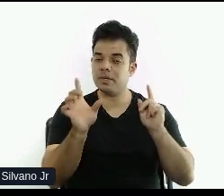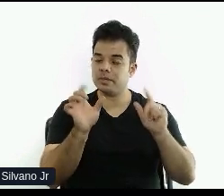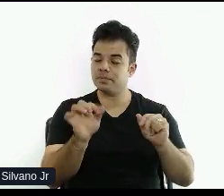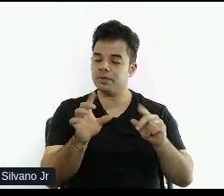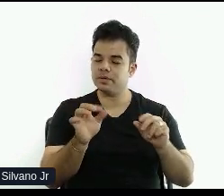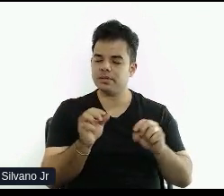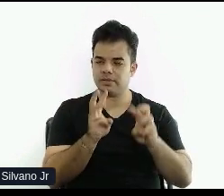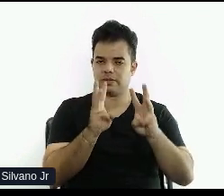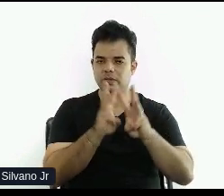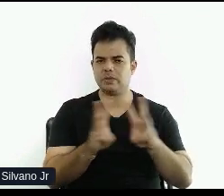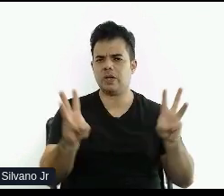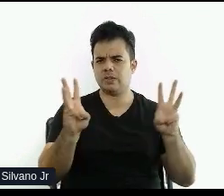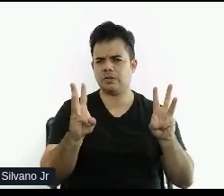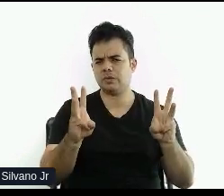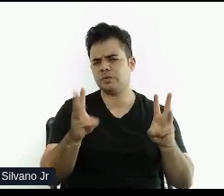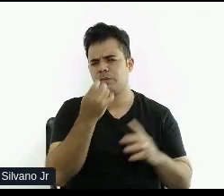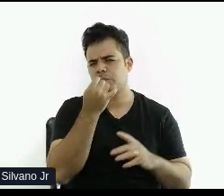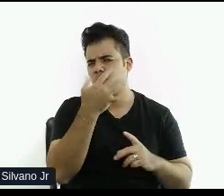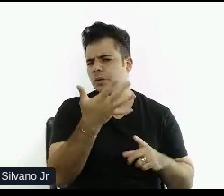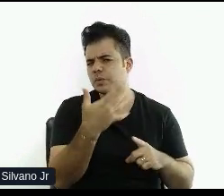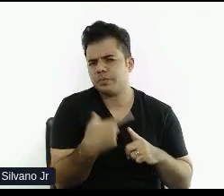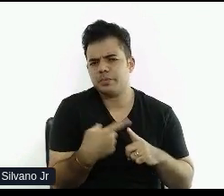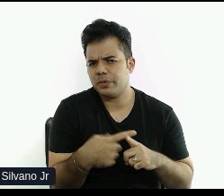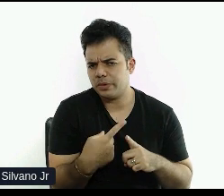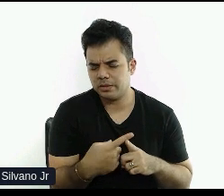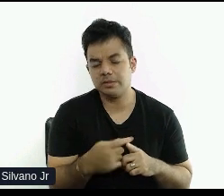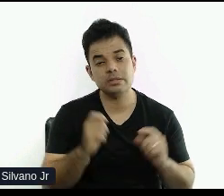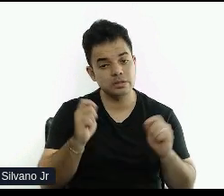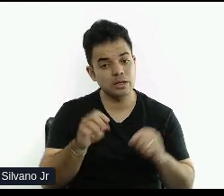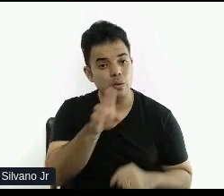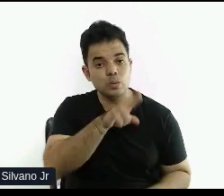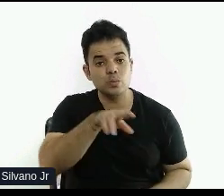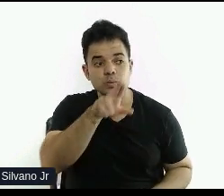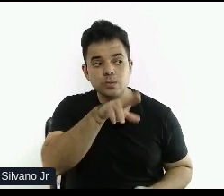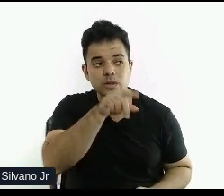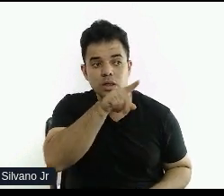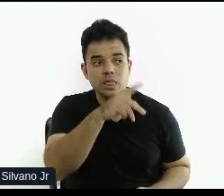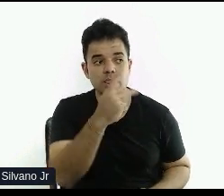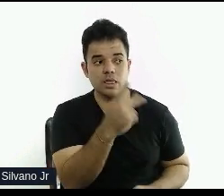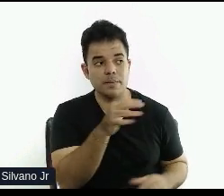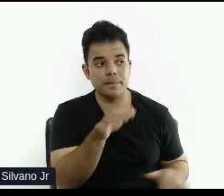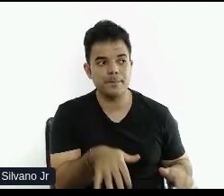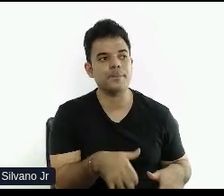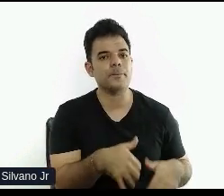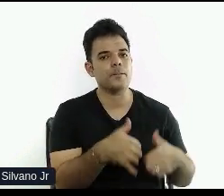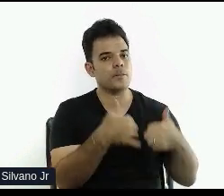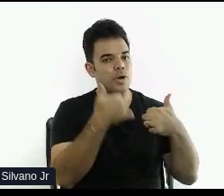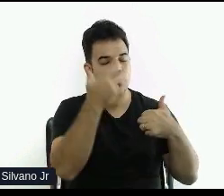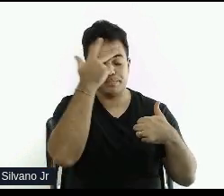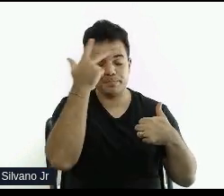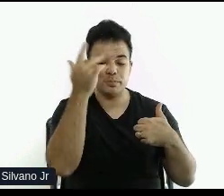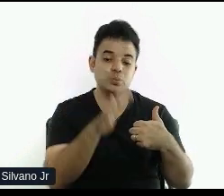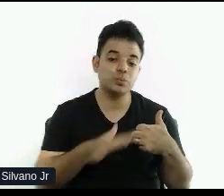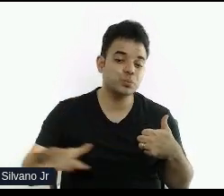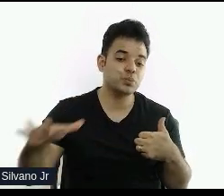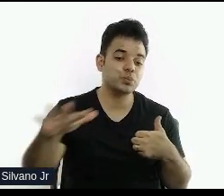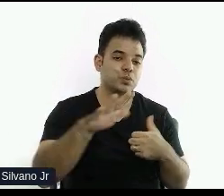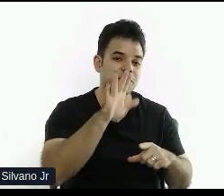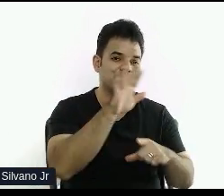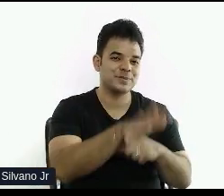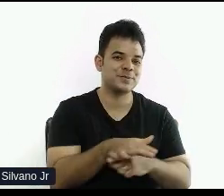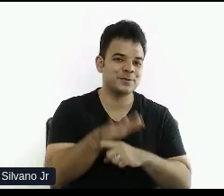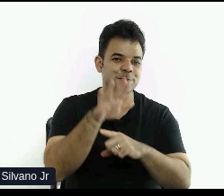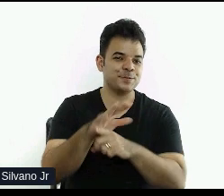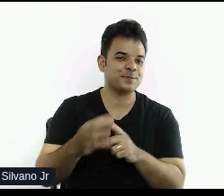Por que a gente precisa apostar nisso, né? Usabilidade, porque ela melhora para todas as pessoas, então, ele fica